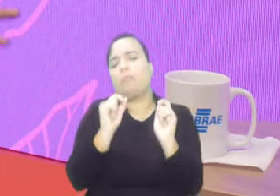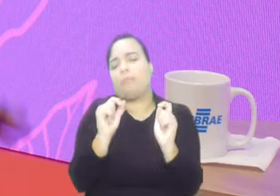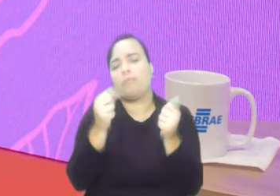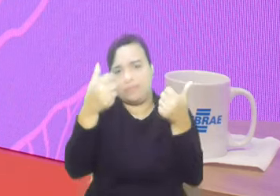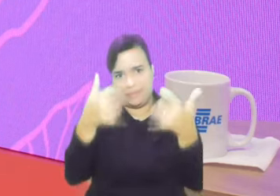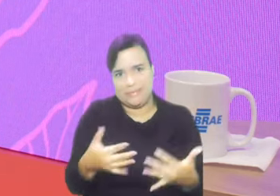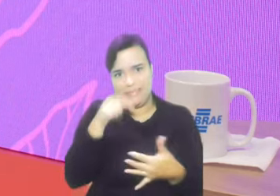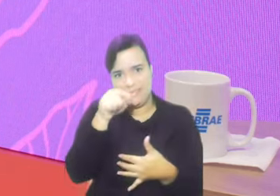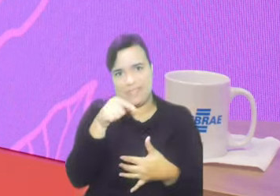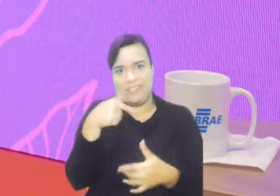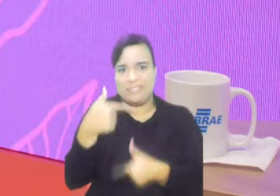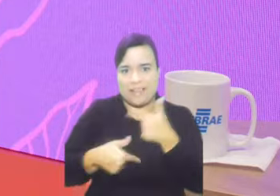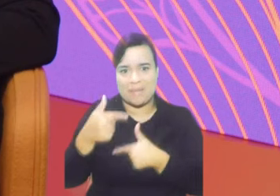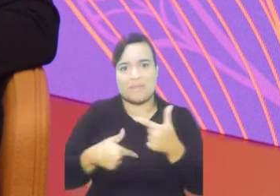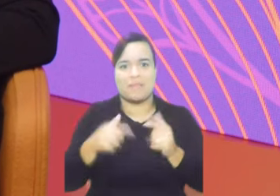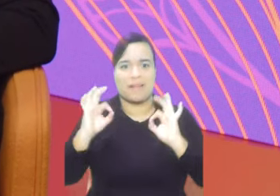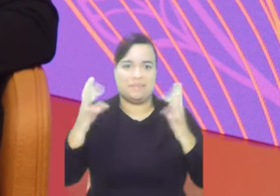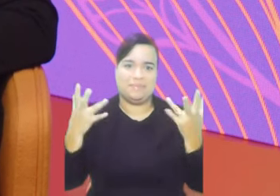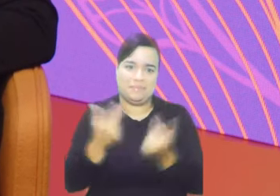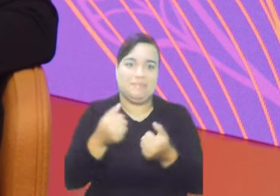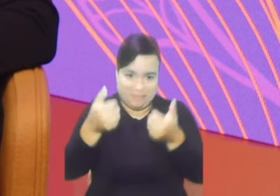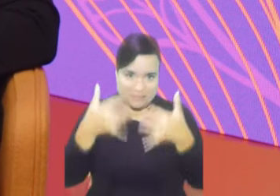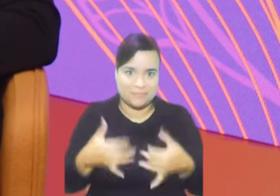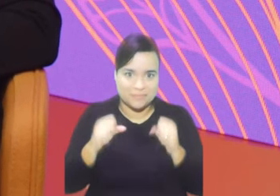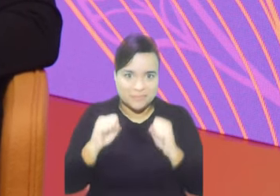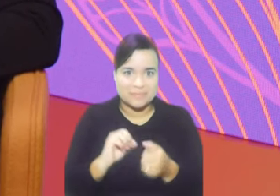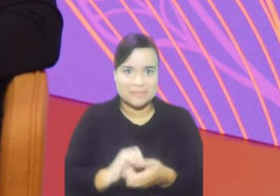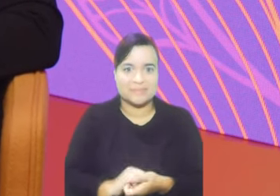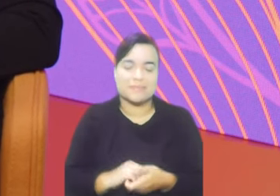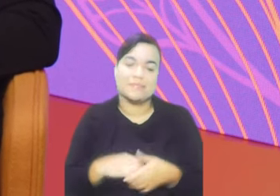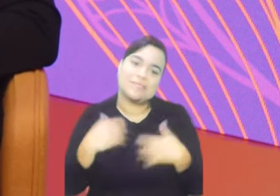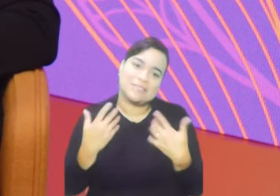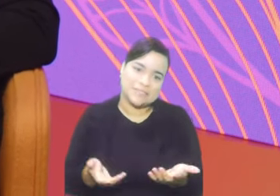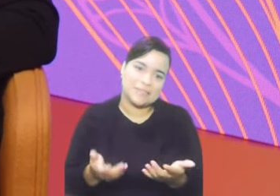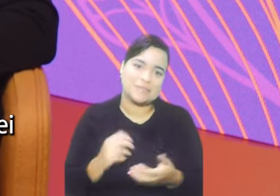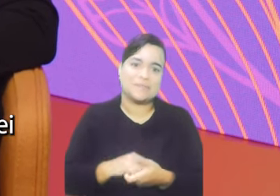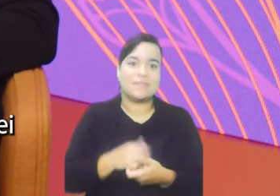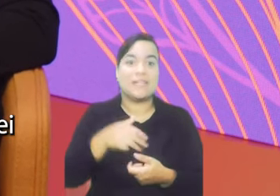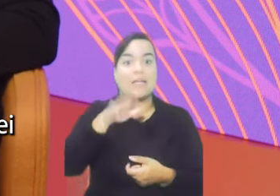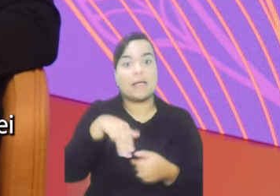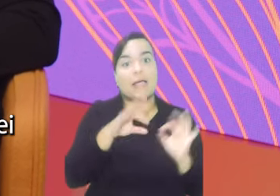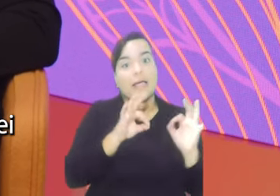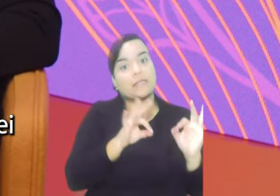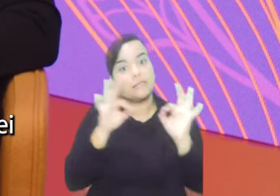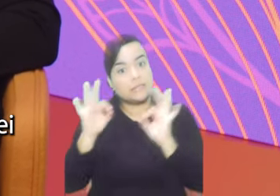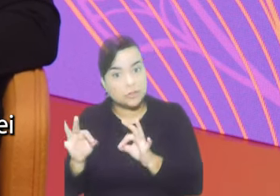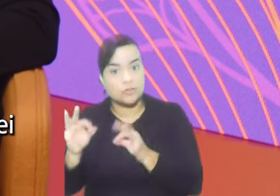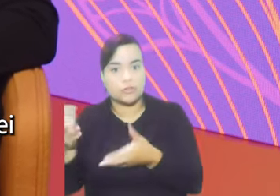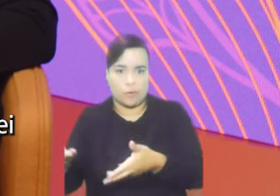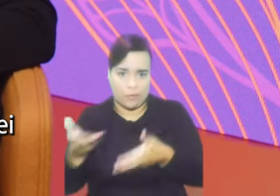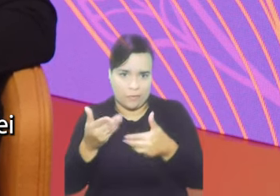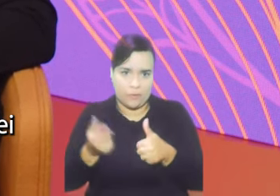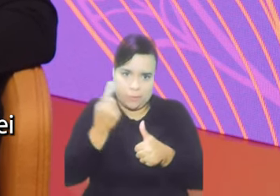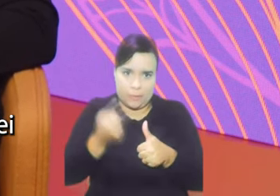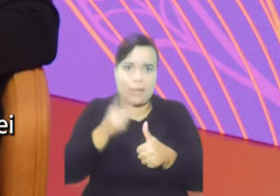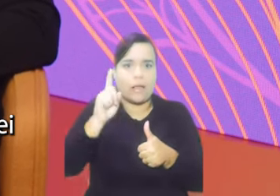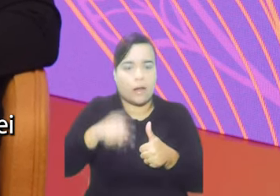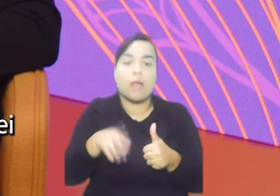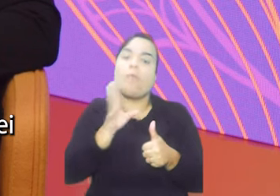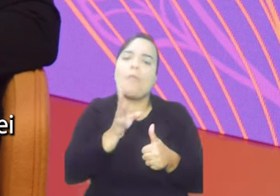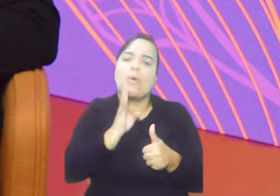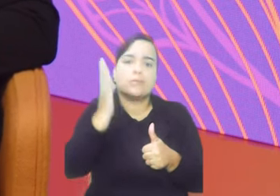trabalho tão espetacular. Bom, para quem está nos assistindo, o primeiro convite é que conheça essas iniciativas que eu